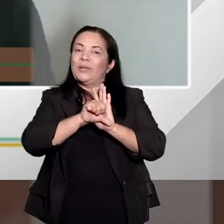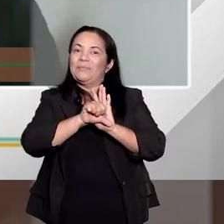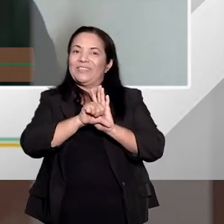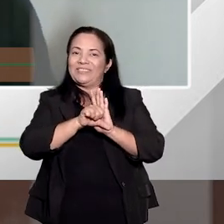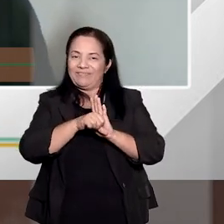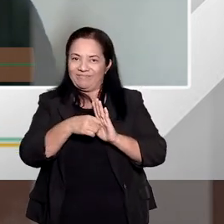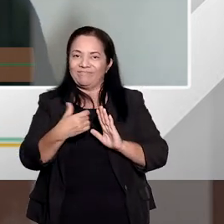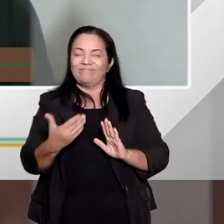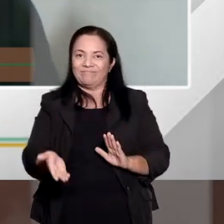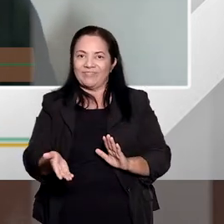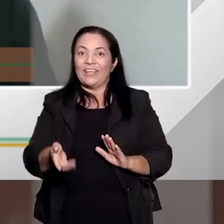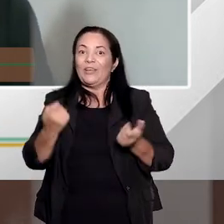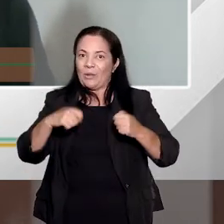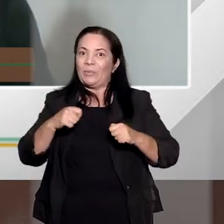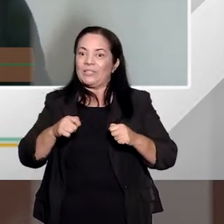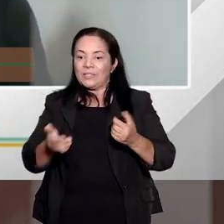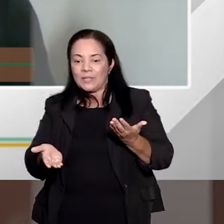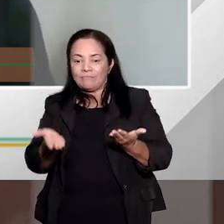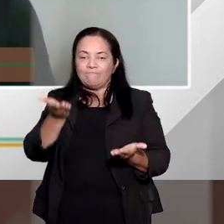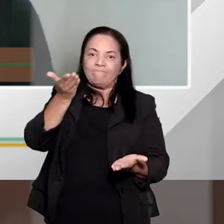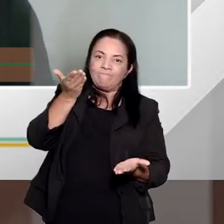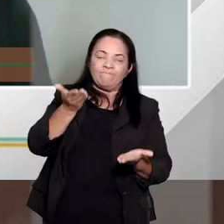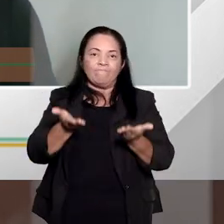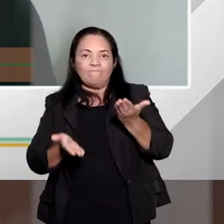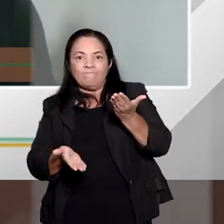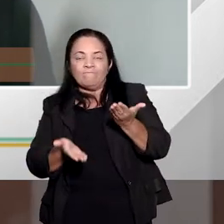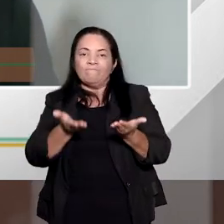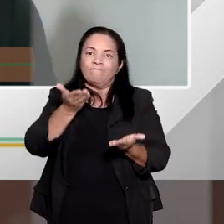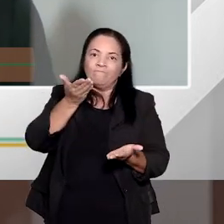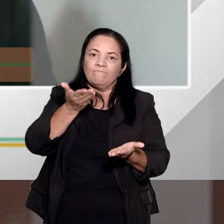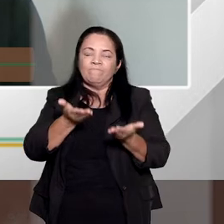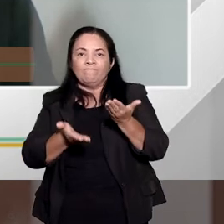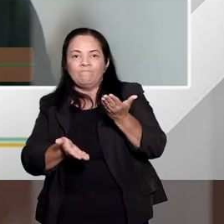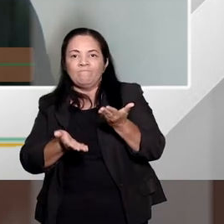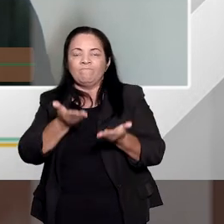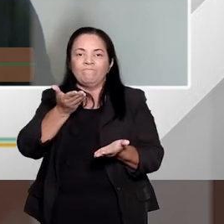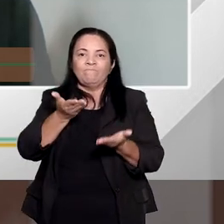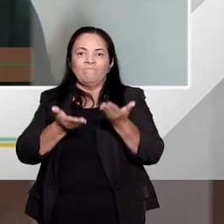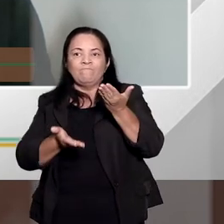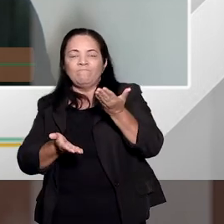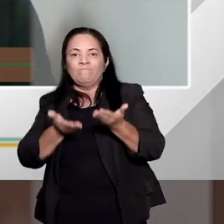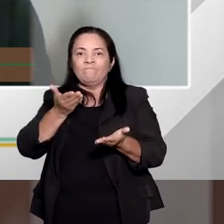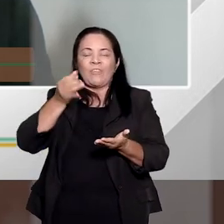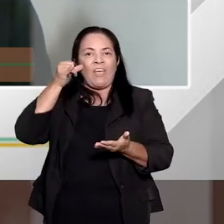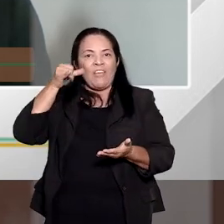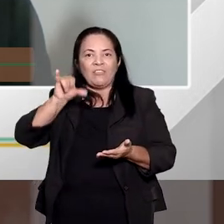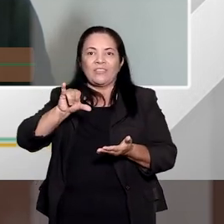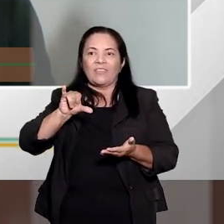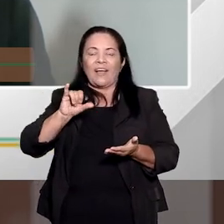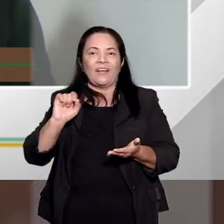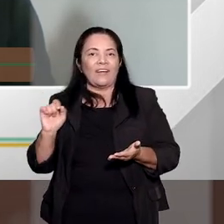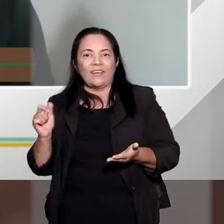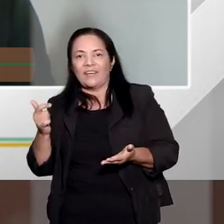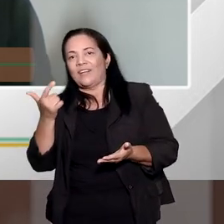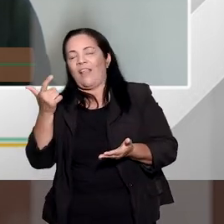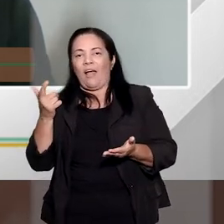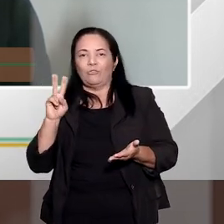Então, a gente tem que dosar isso. E é claro que evitar incorrer em bisinídem.